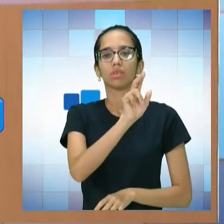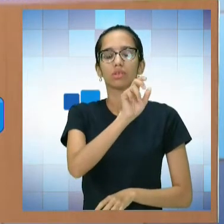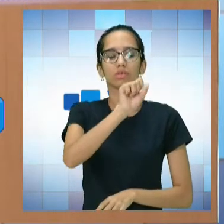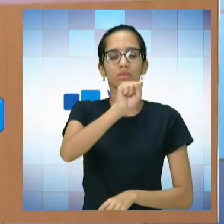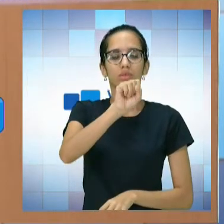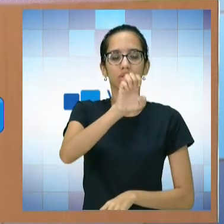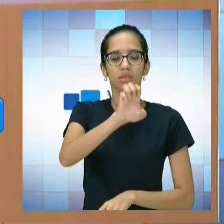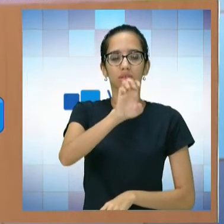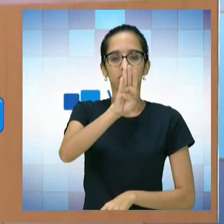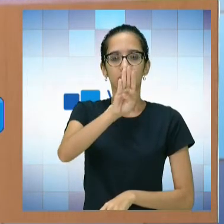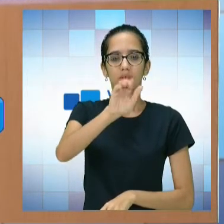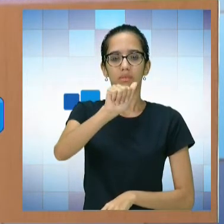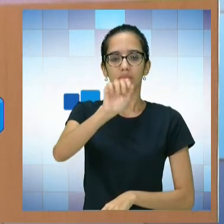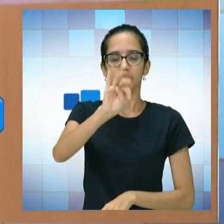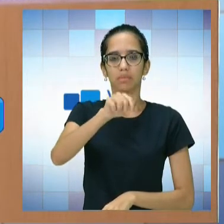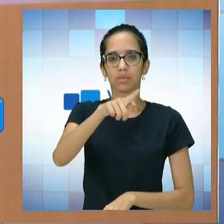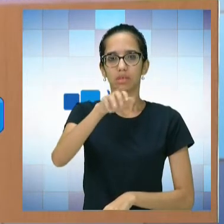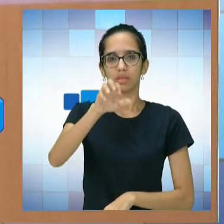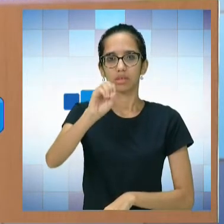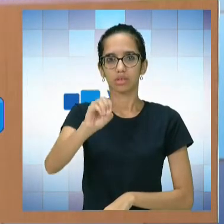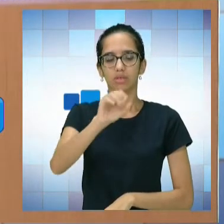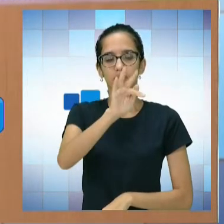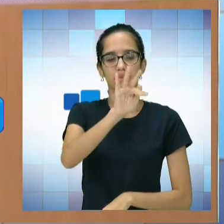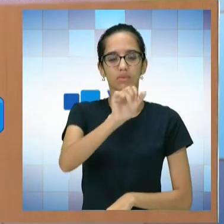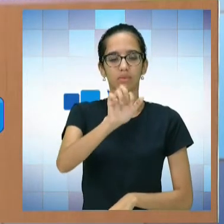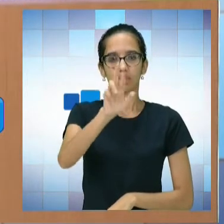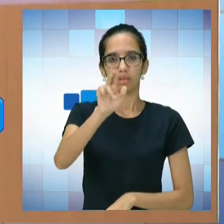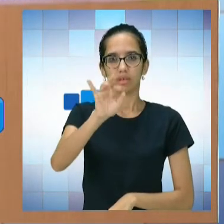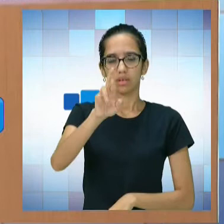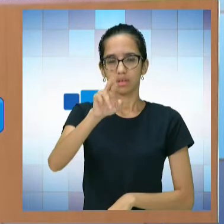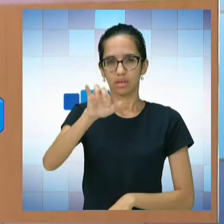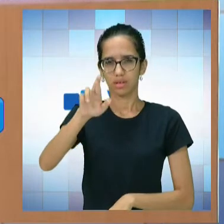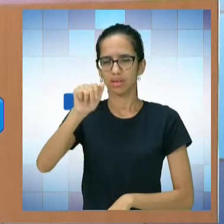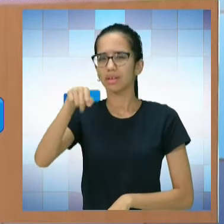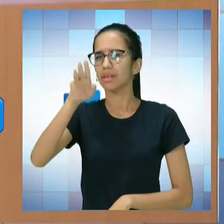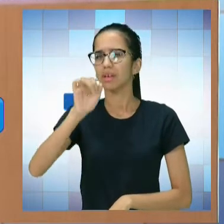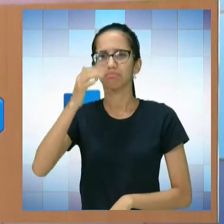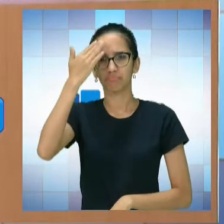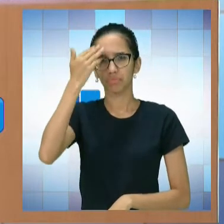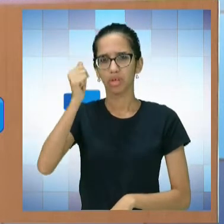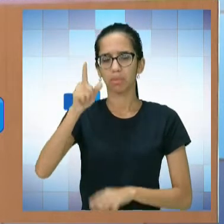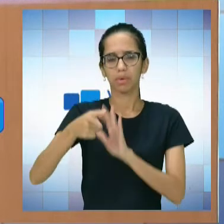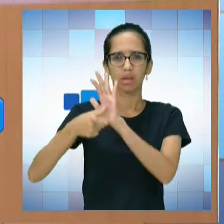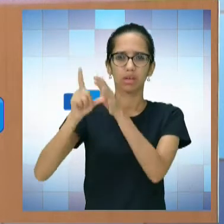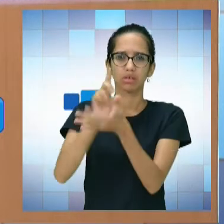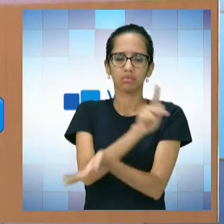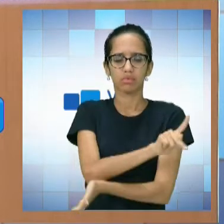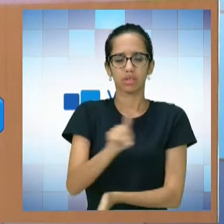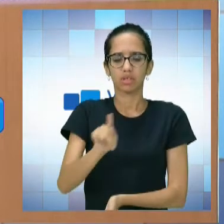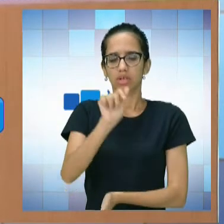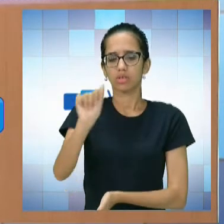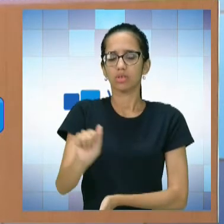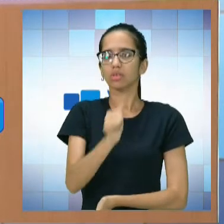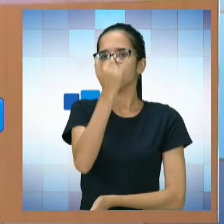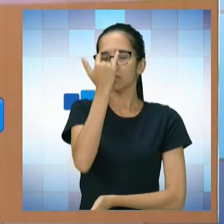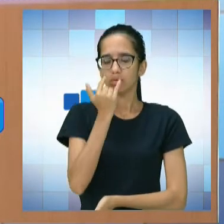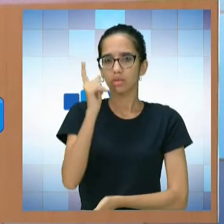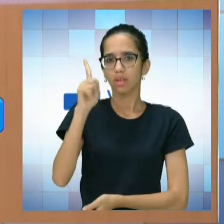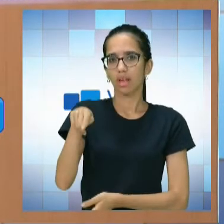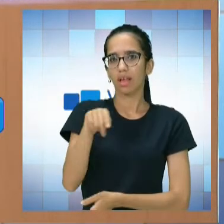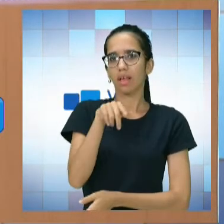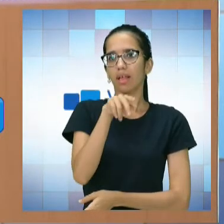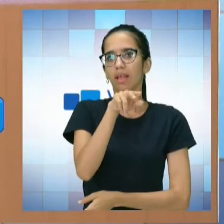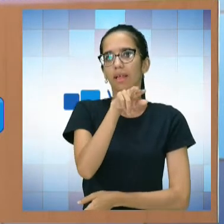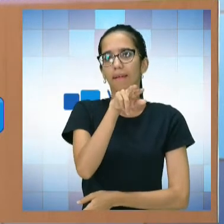O César, para quem não sabe, ele foi presidente da Associação dos Cegos, era irmão, irmão, do professor